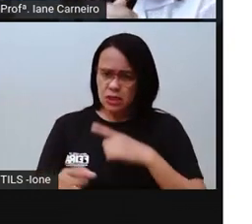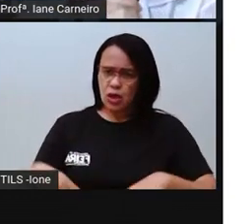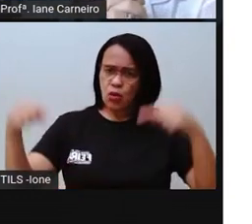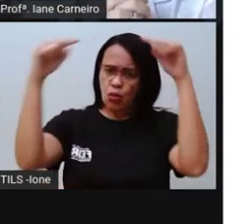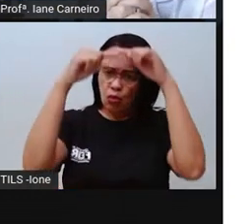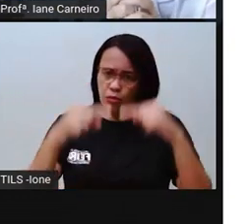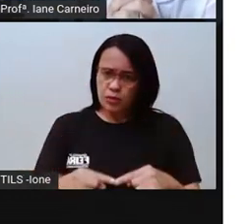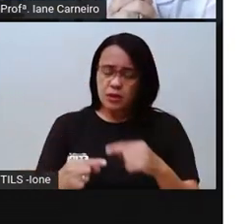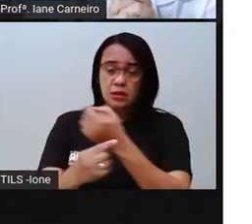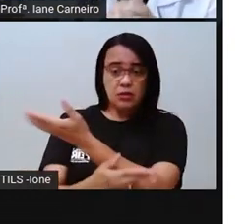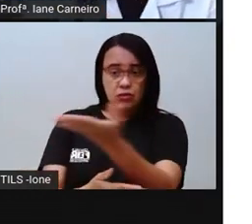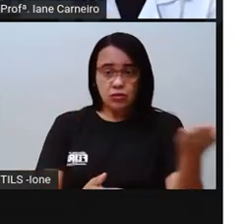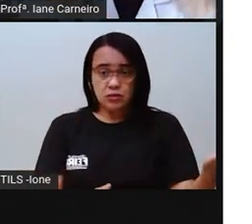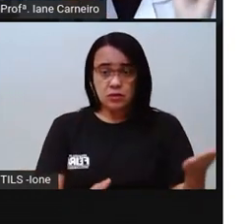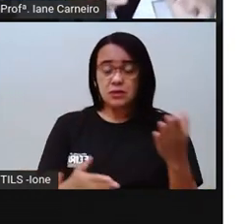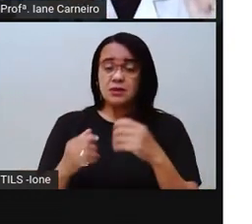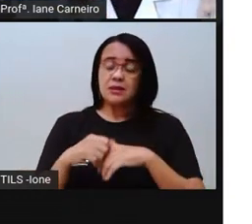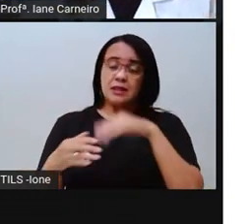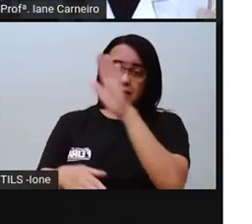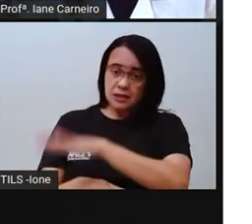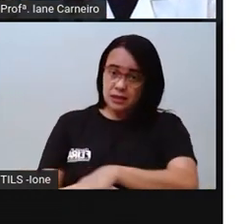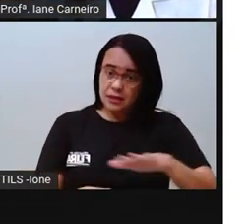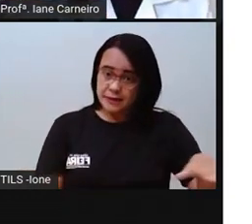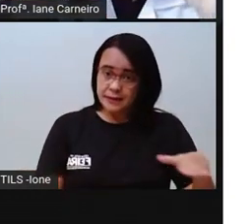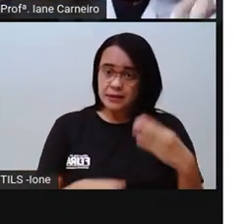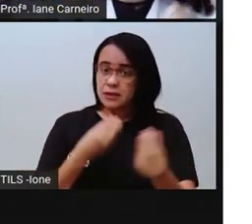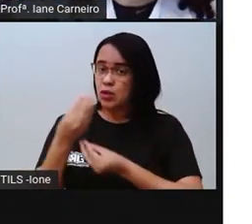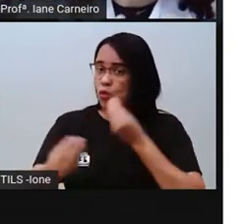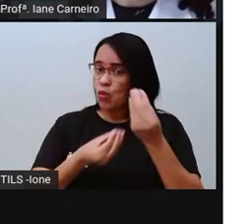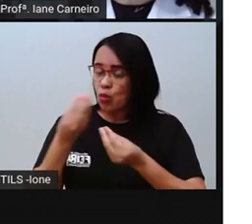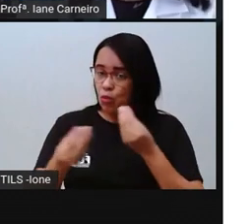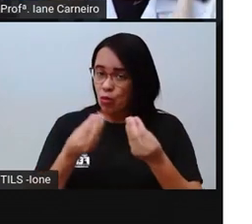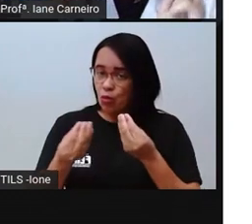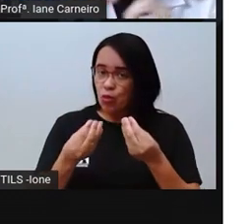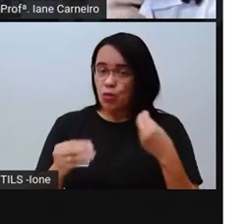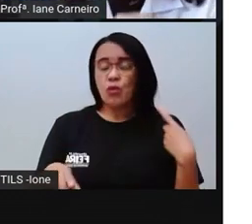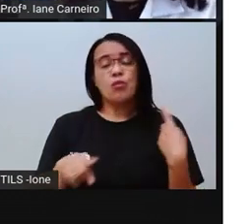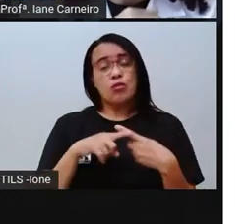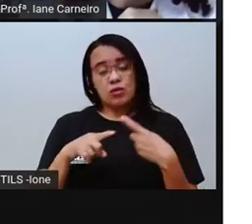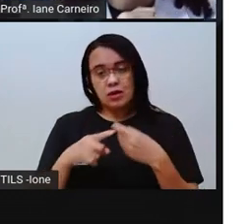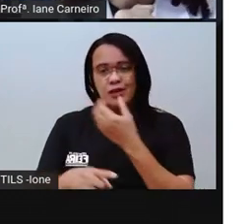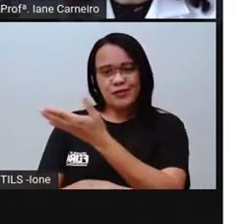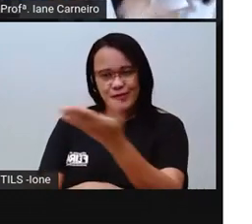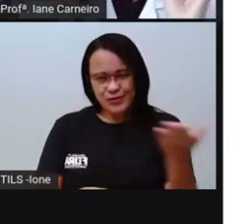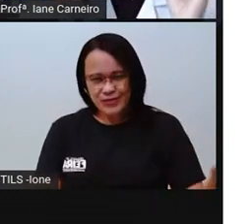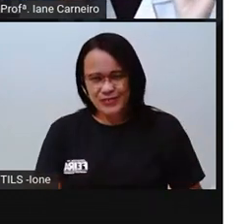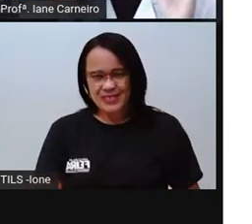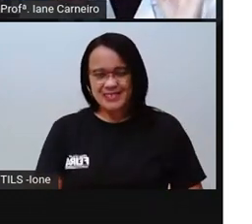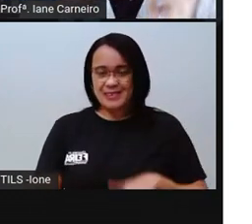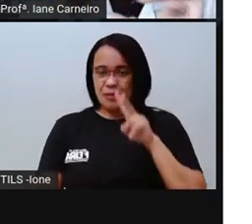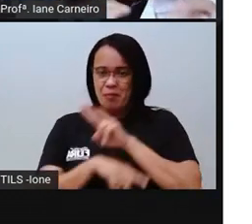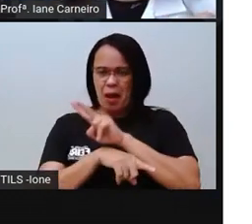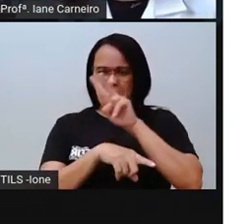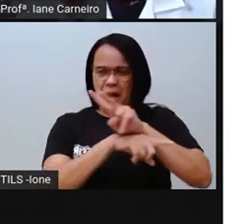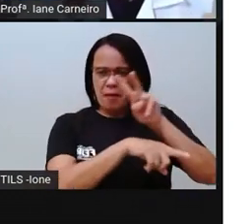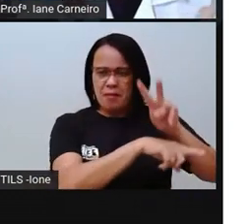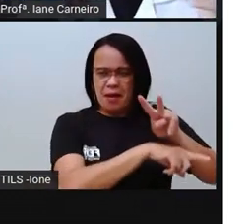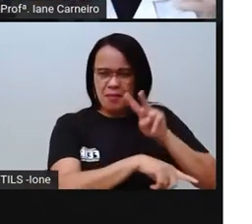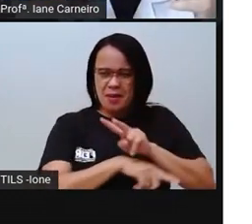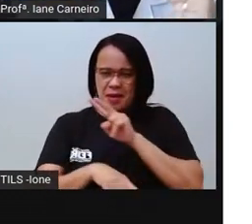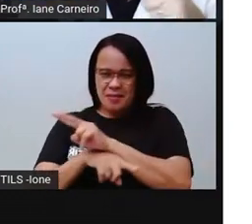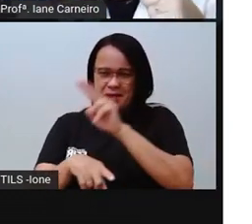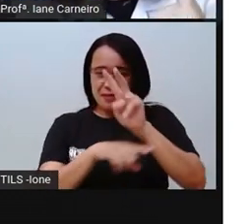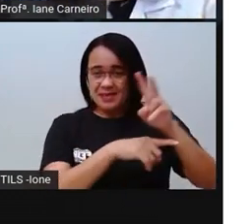pra vocês, crianças. Tá certo? E como vocês são os meus fiscais da segurança do lar, vocês vão observar